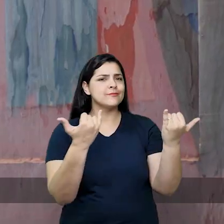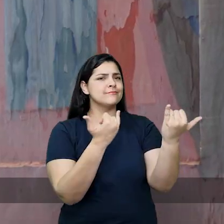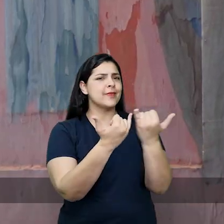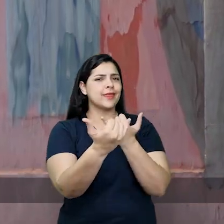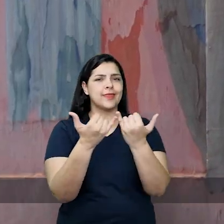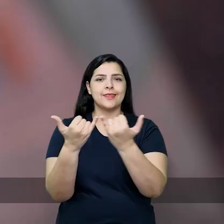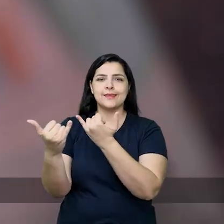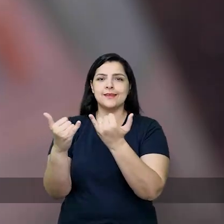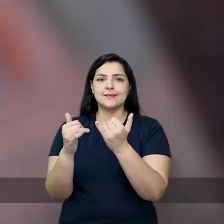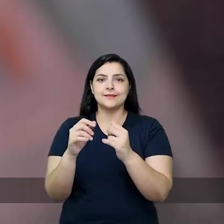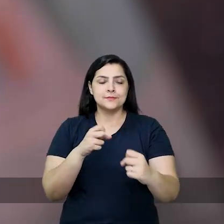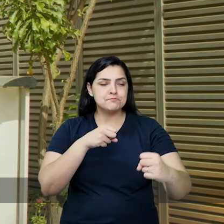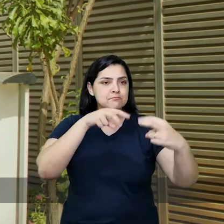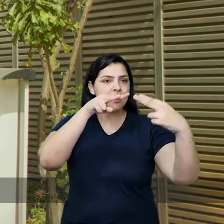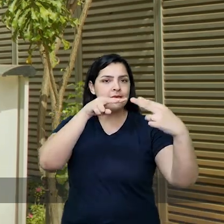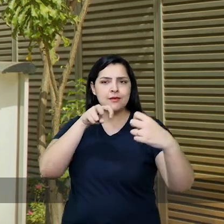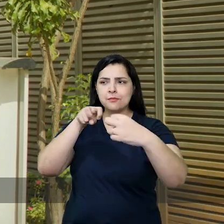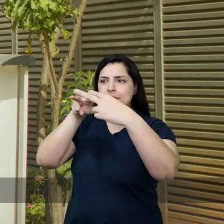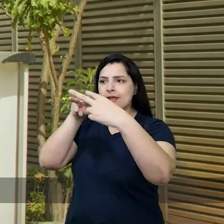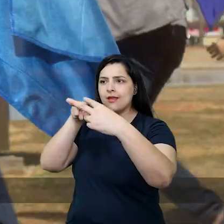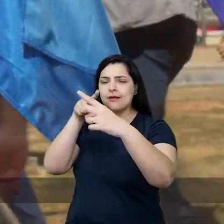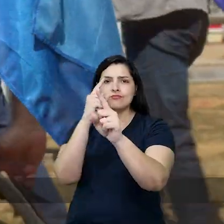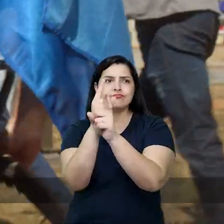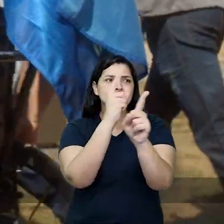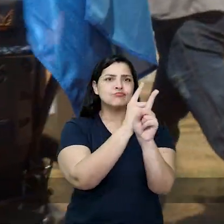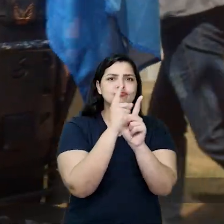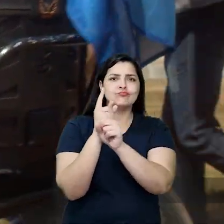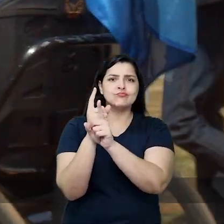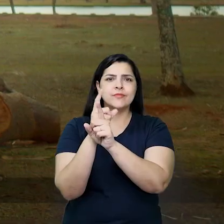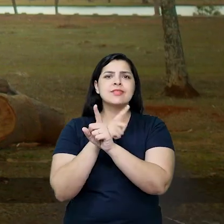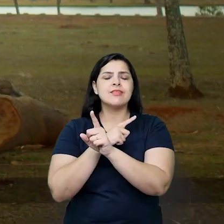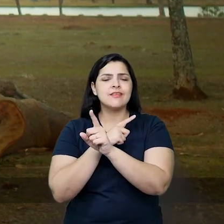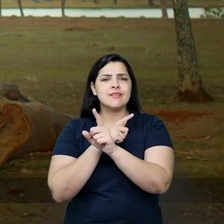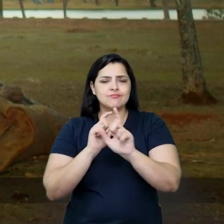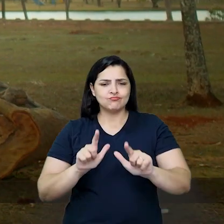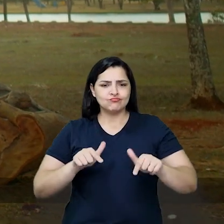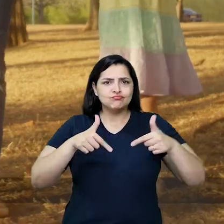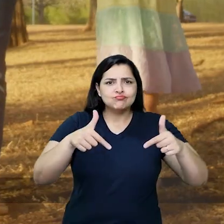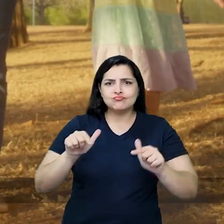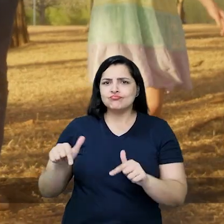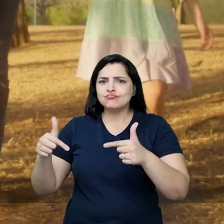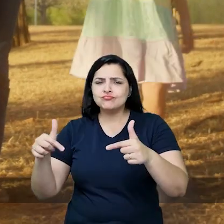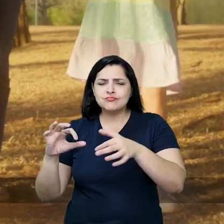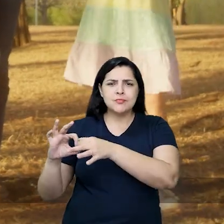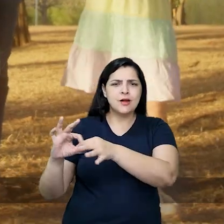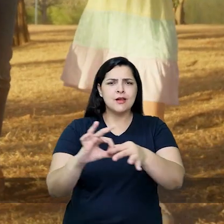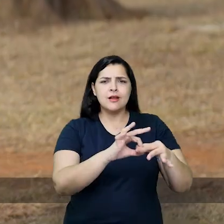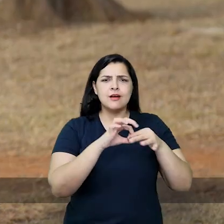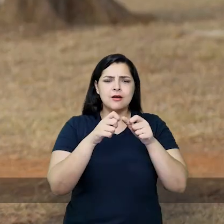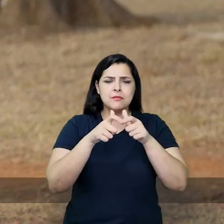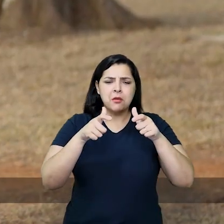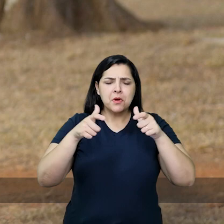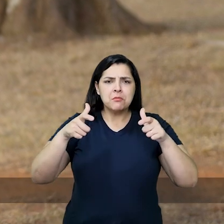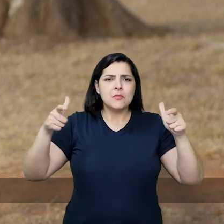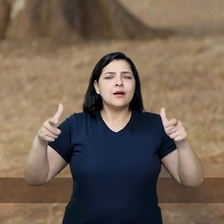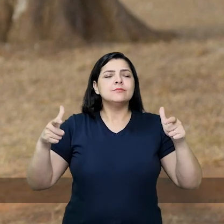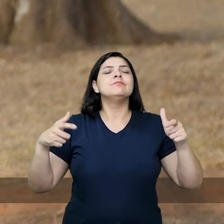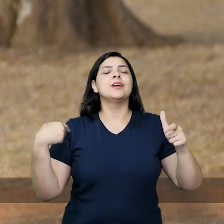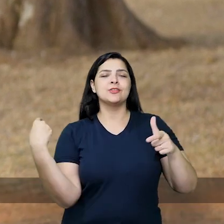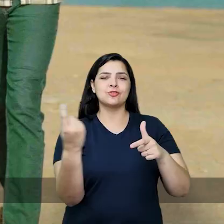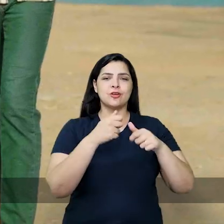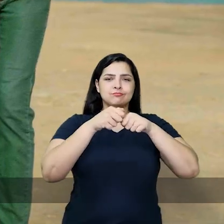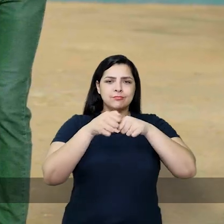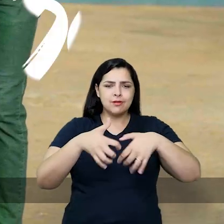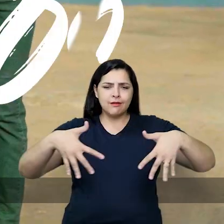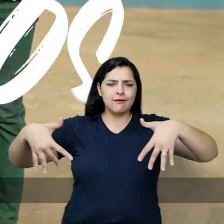temos algo em comum. E quando nos reconhecemos no outro, ganhamos força, ganhamos volume. E